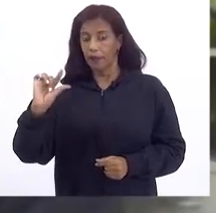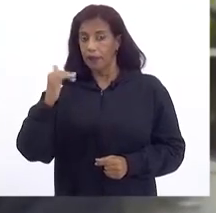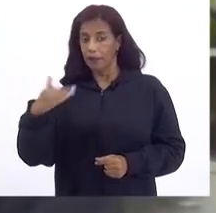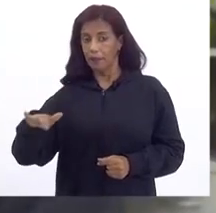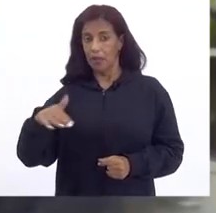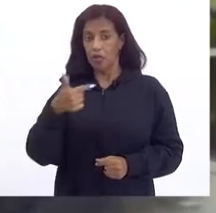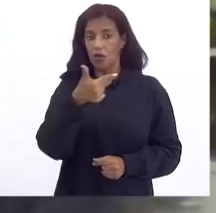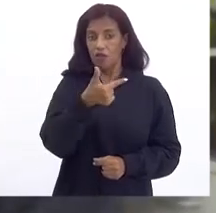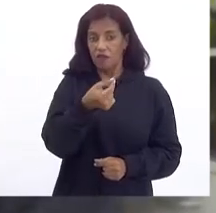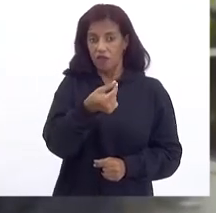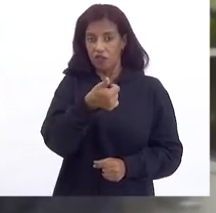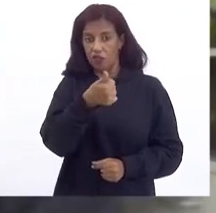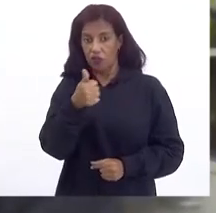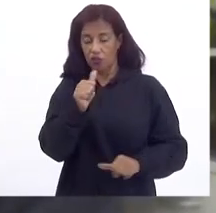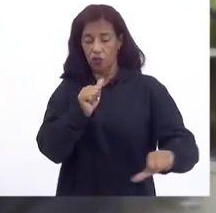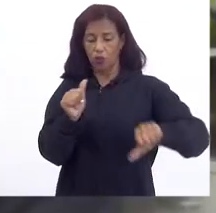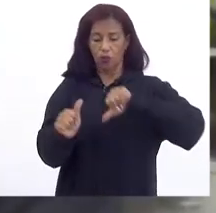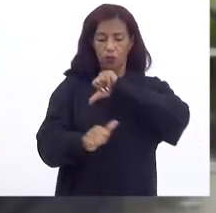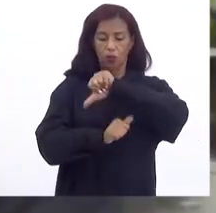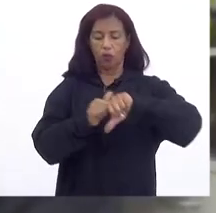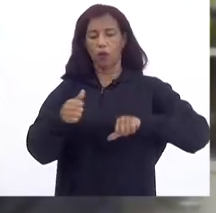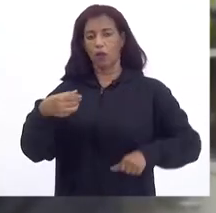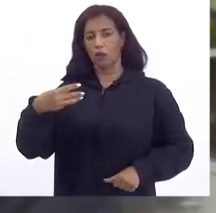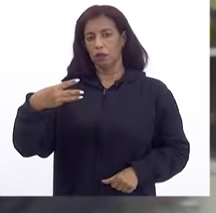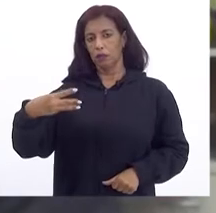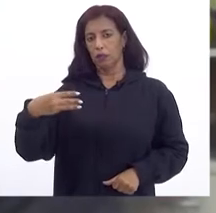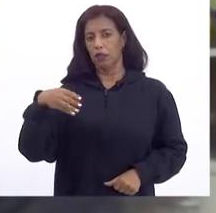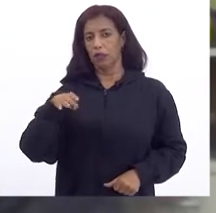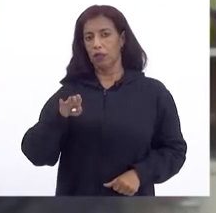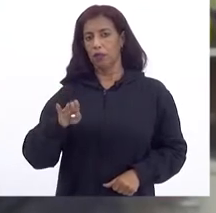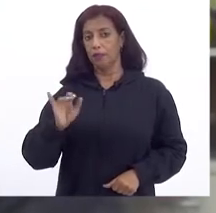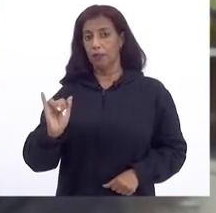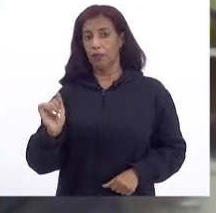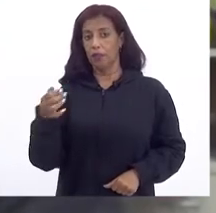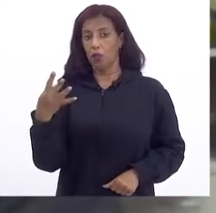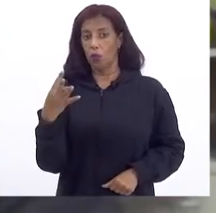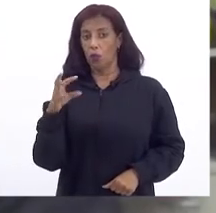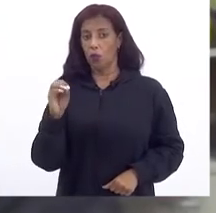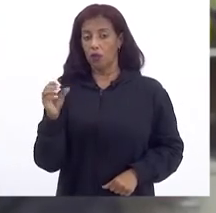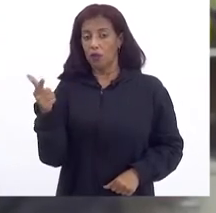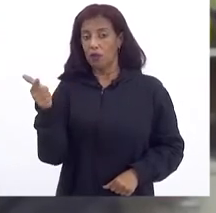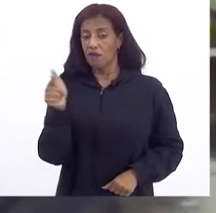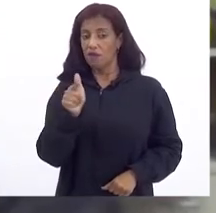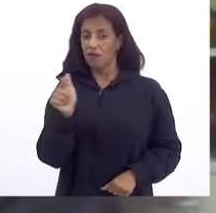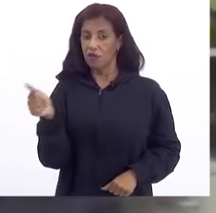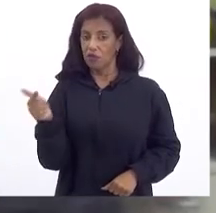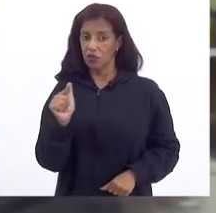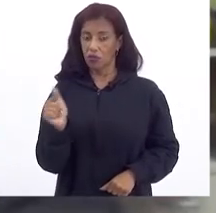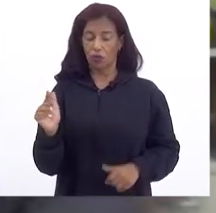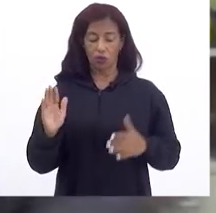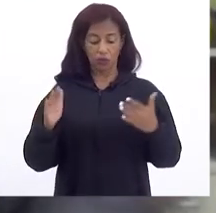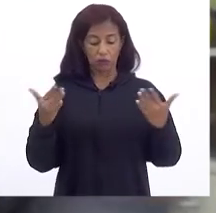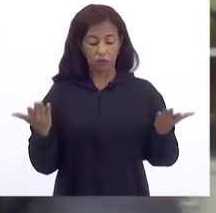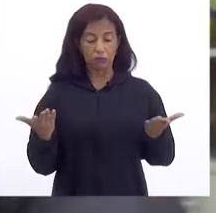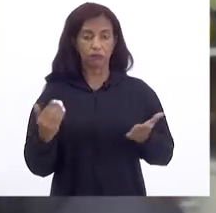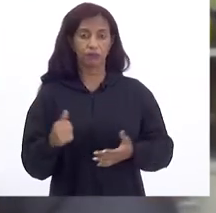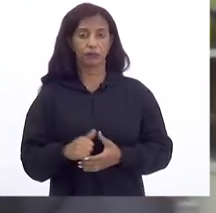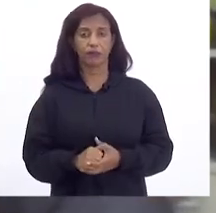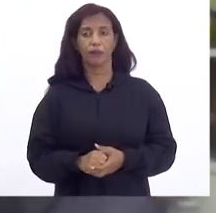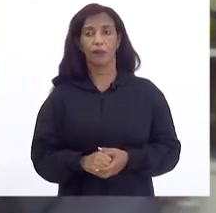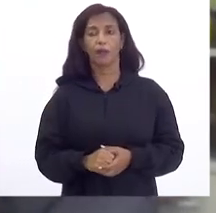Para 3,4 em 2022 Então Em